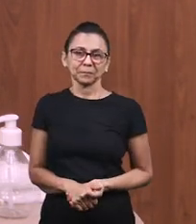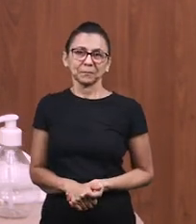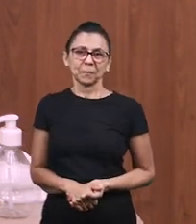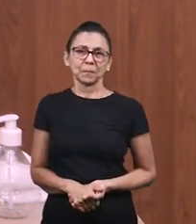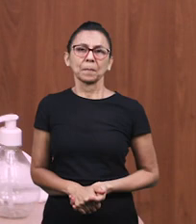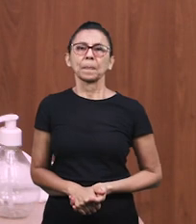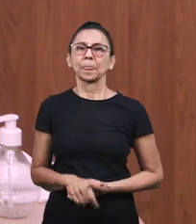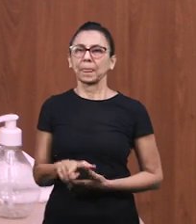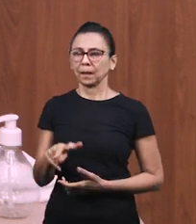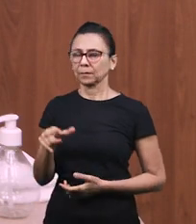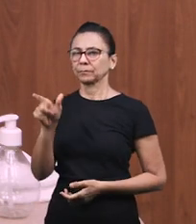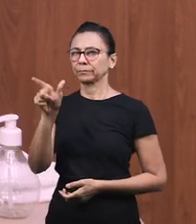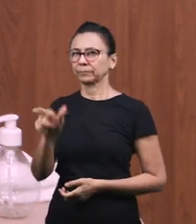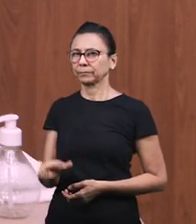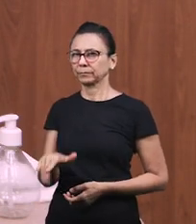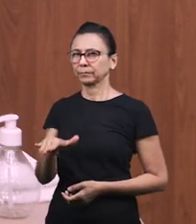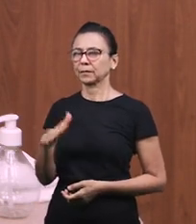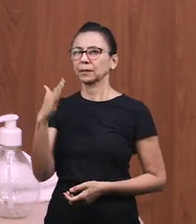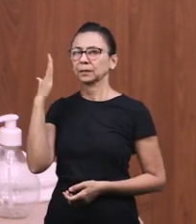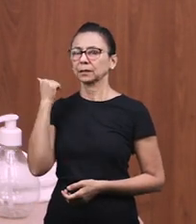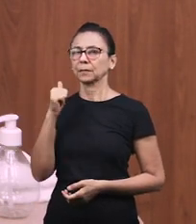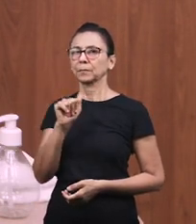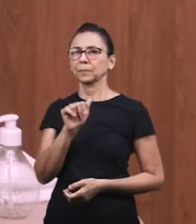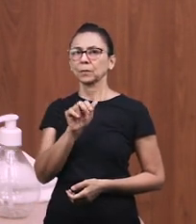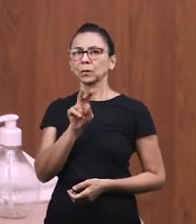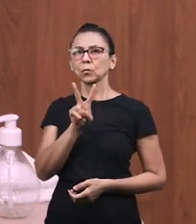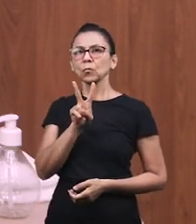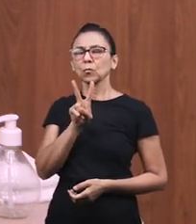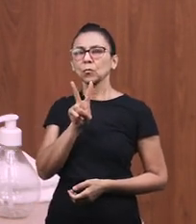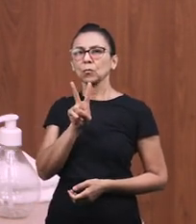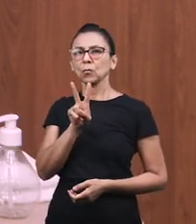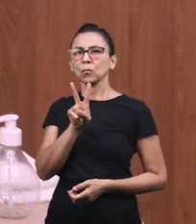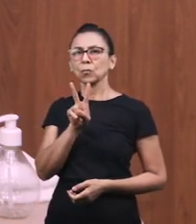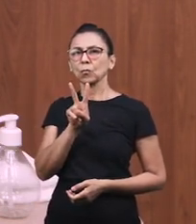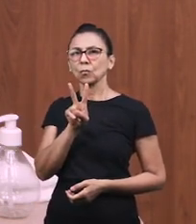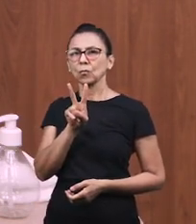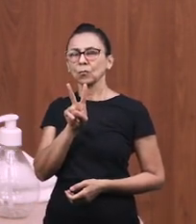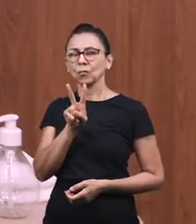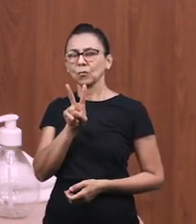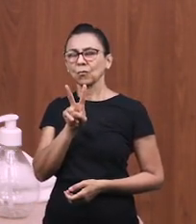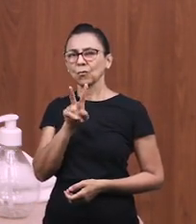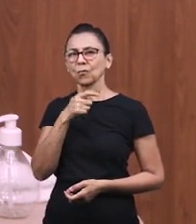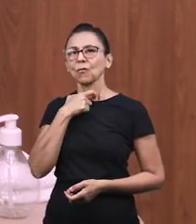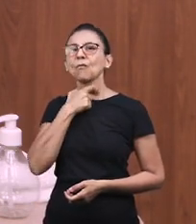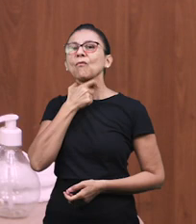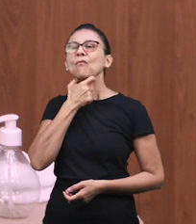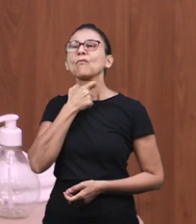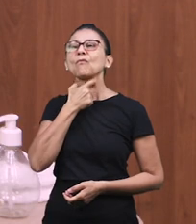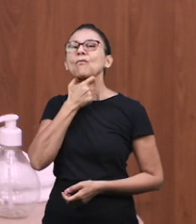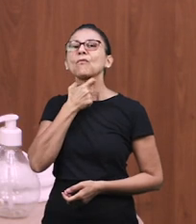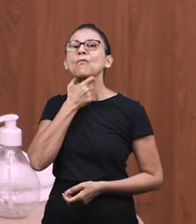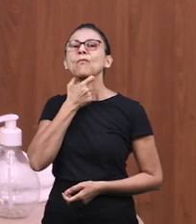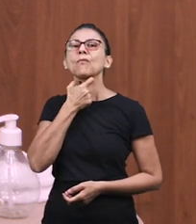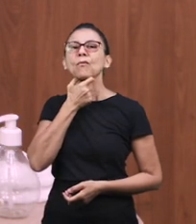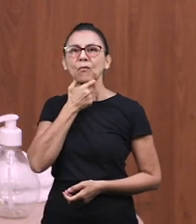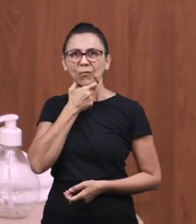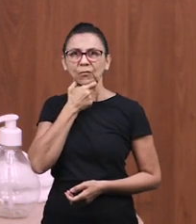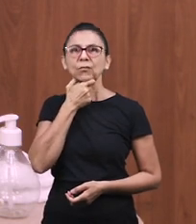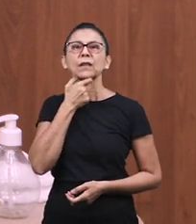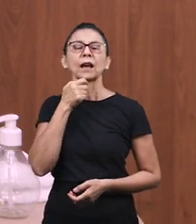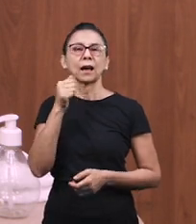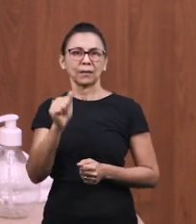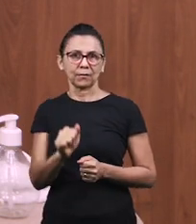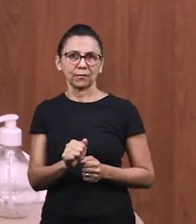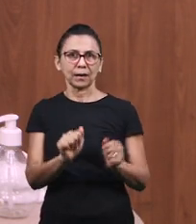Então, a criança já sabe que o u, v, a, são esses fonemas que formam a